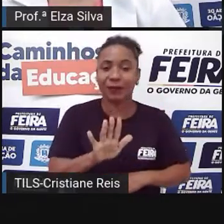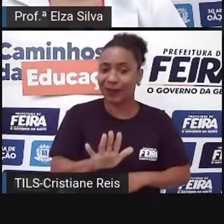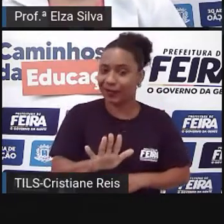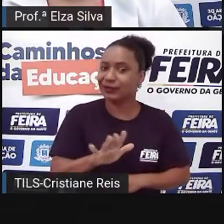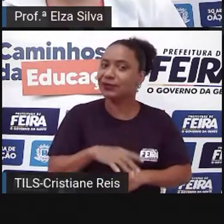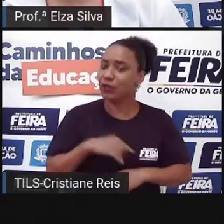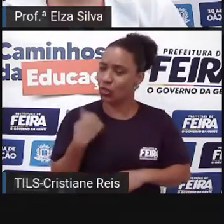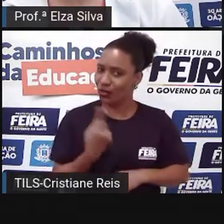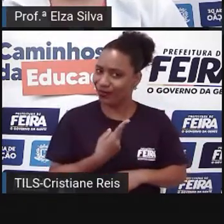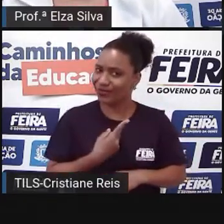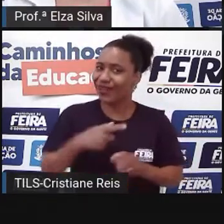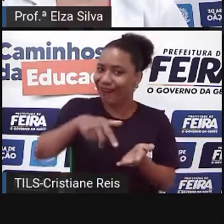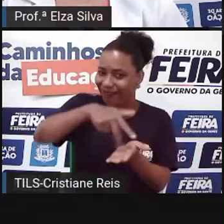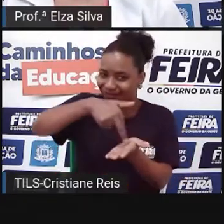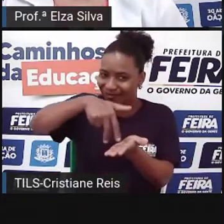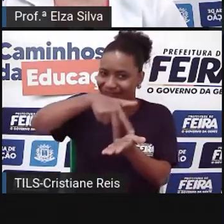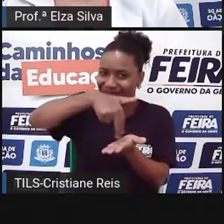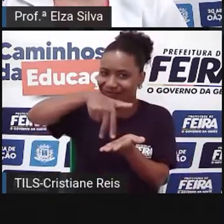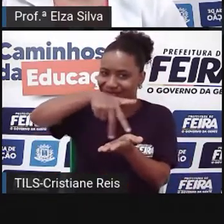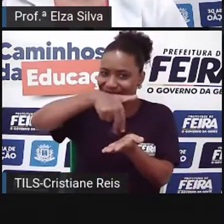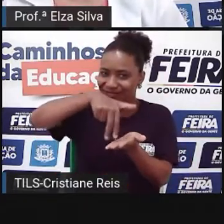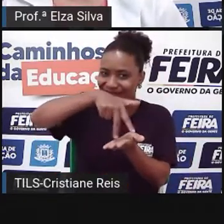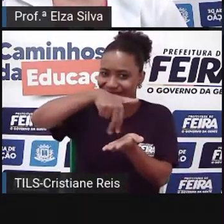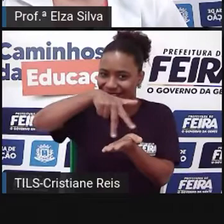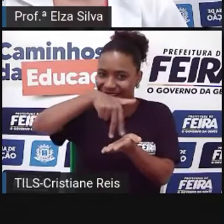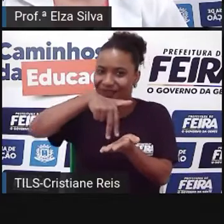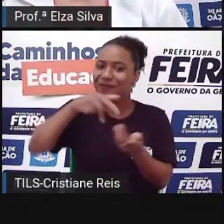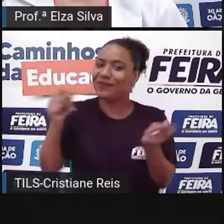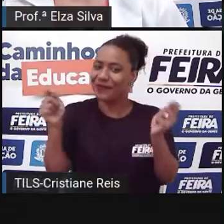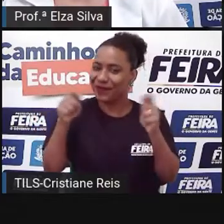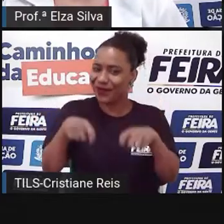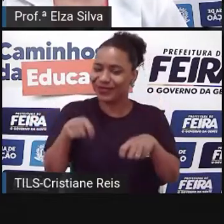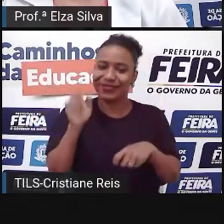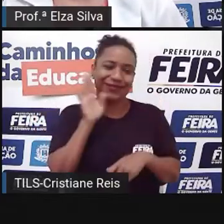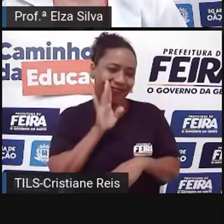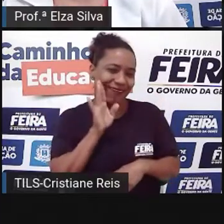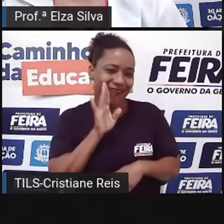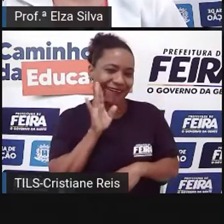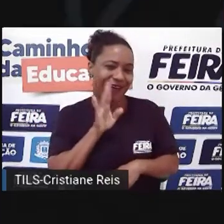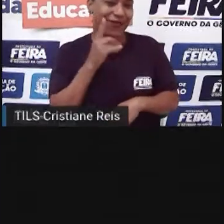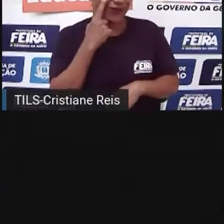dançar, porque a música é bem legal. Let's go.